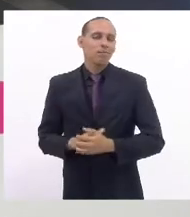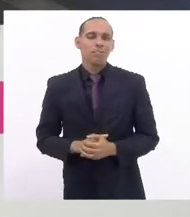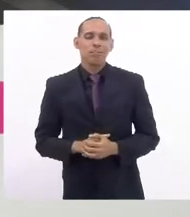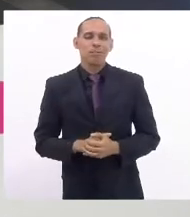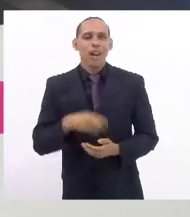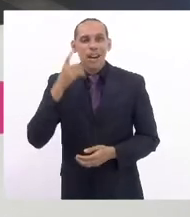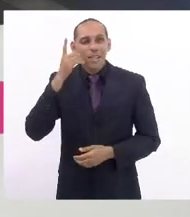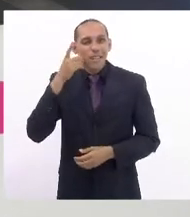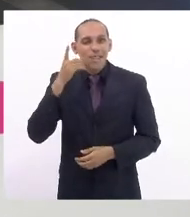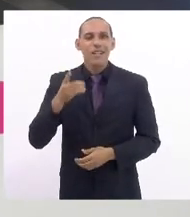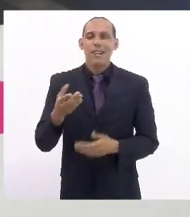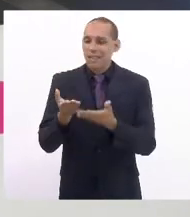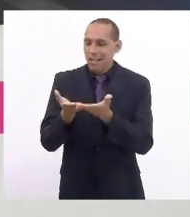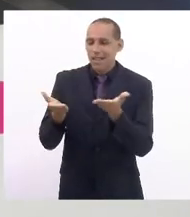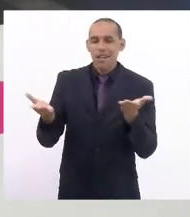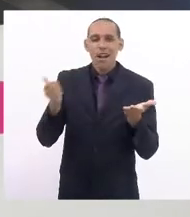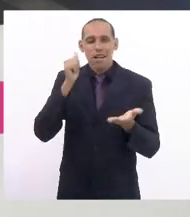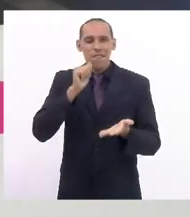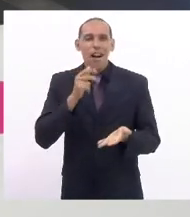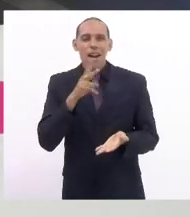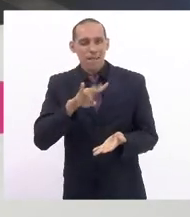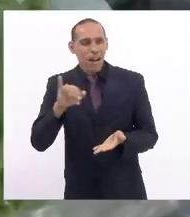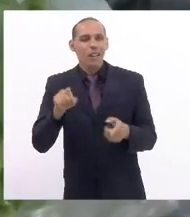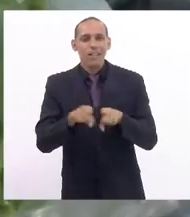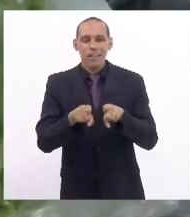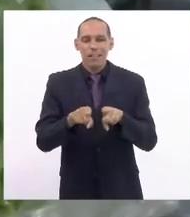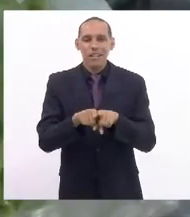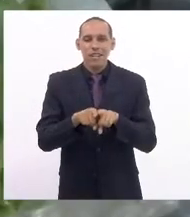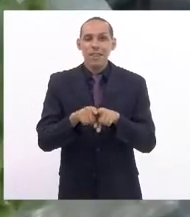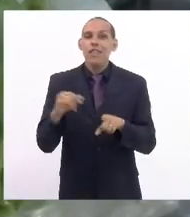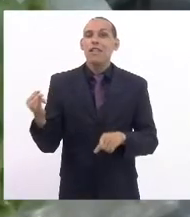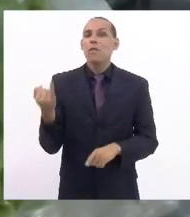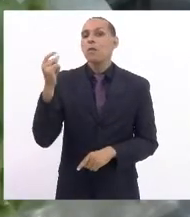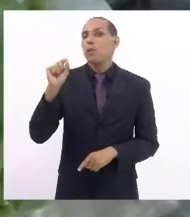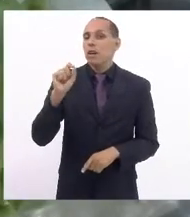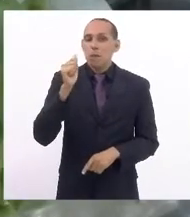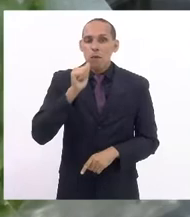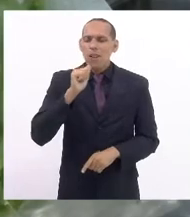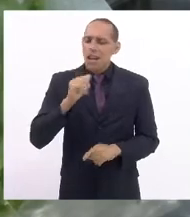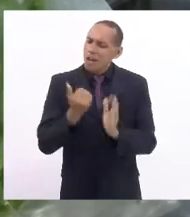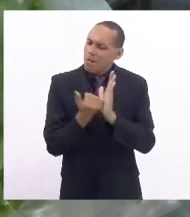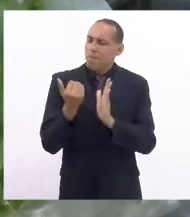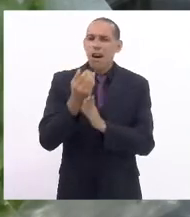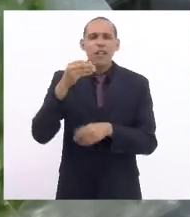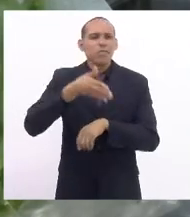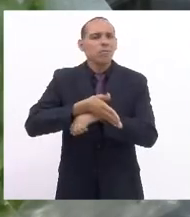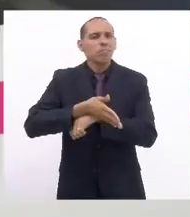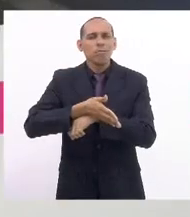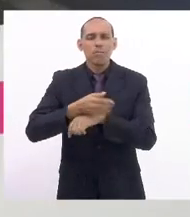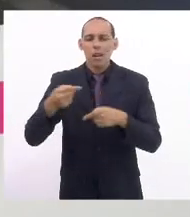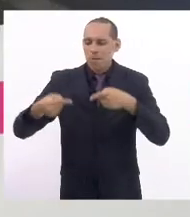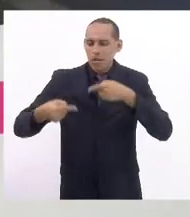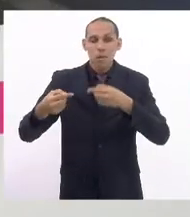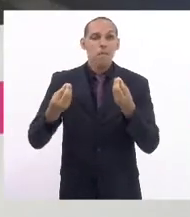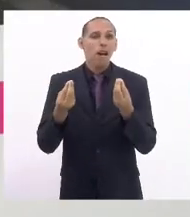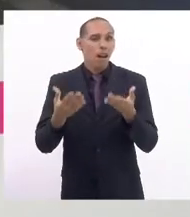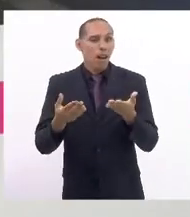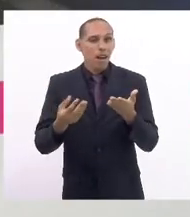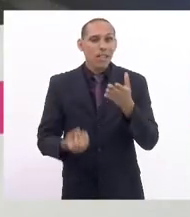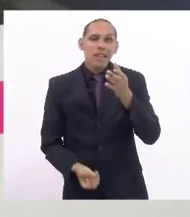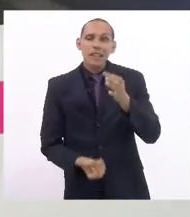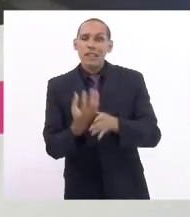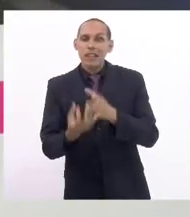deputadas aqui que vão fazer uso da fala também a importância de mais mulheres na política para que a gente crie de fato